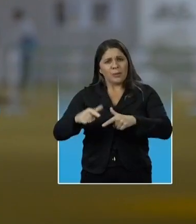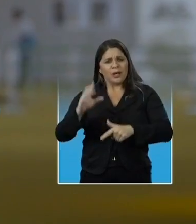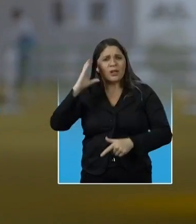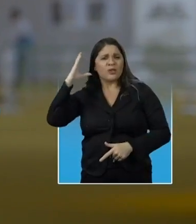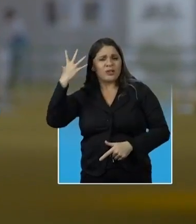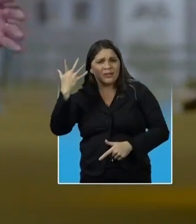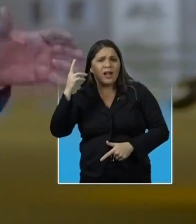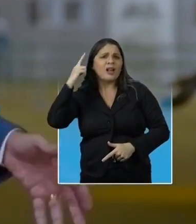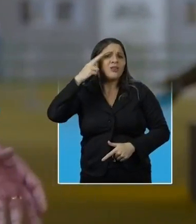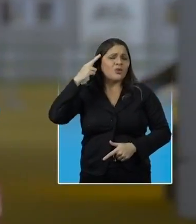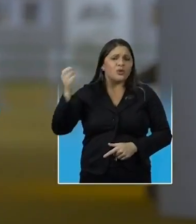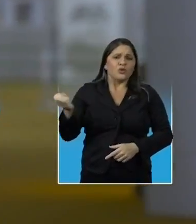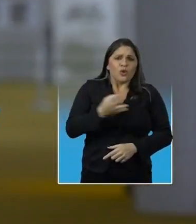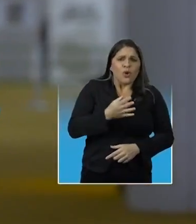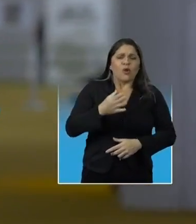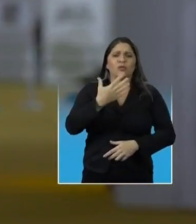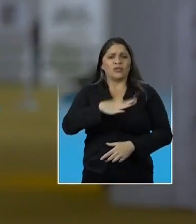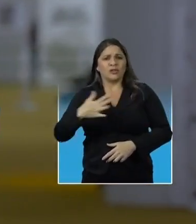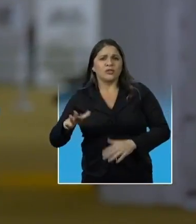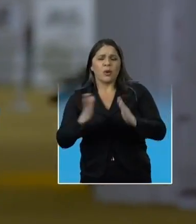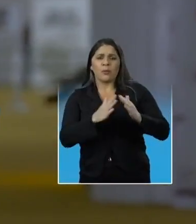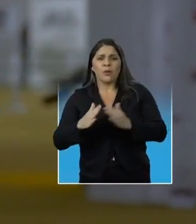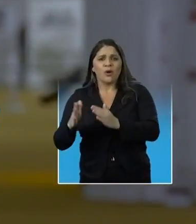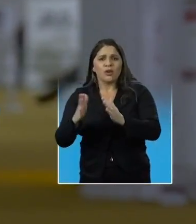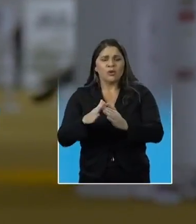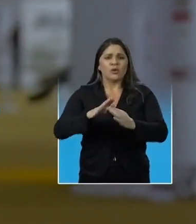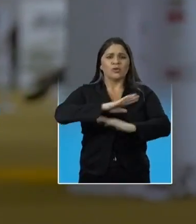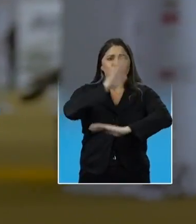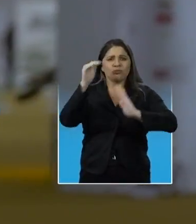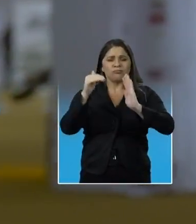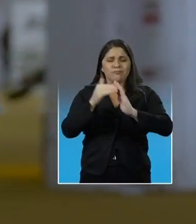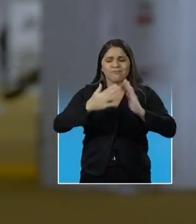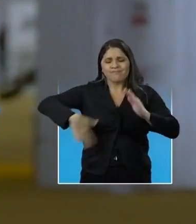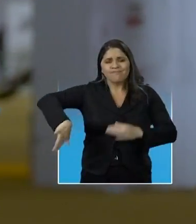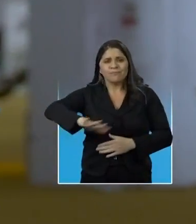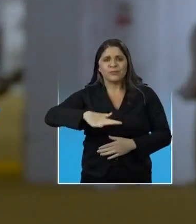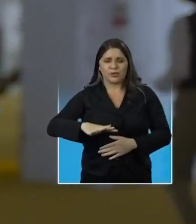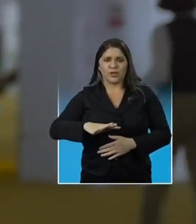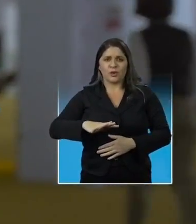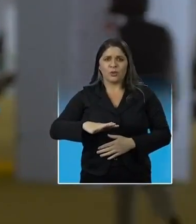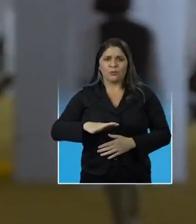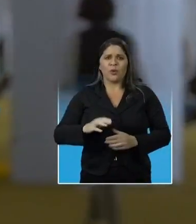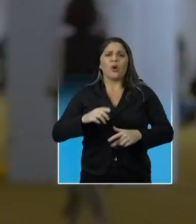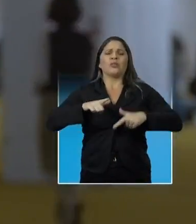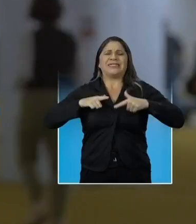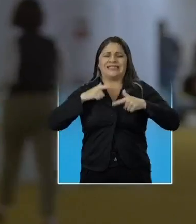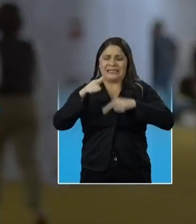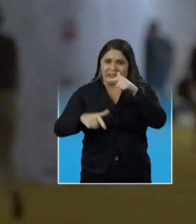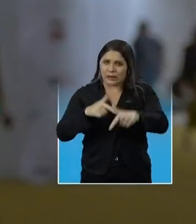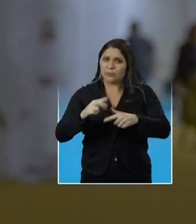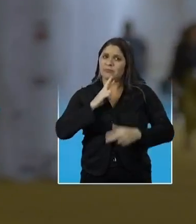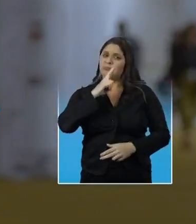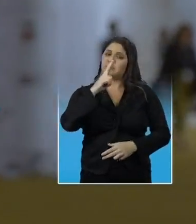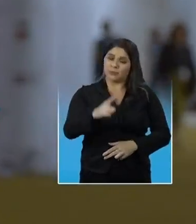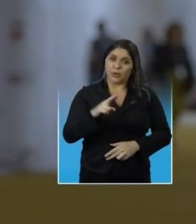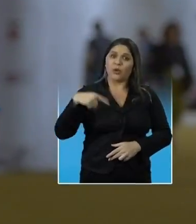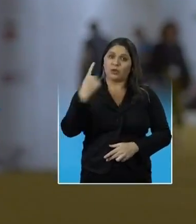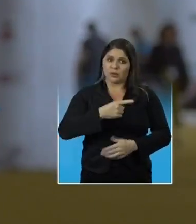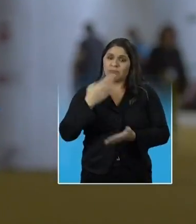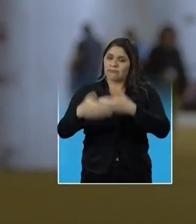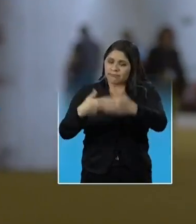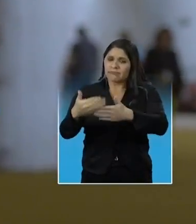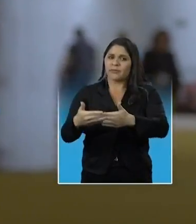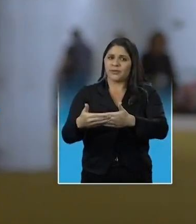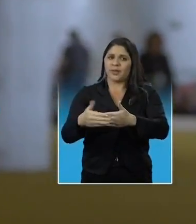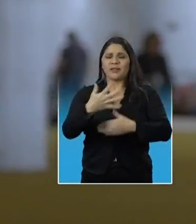novos sonhos para os santistas e os moradores de toda a bachada. É assim, com muito trabalho e resultado, que nós vamos em